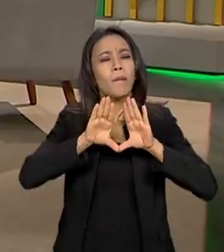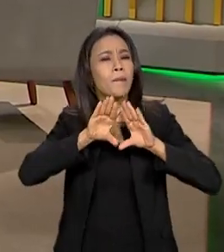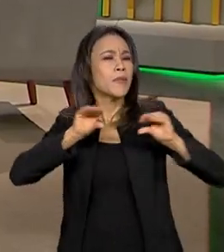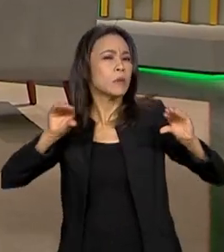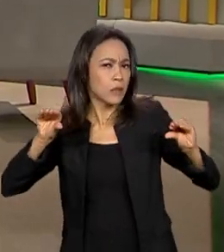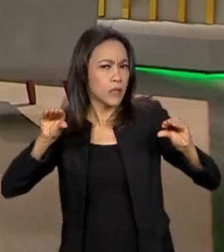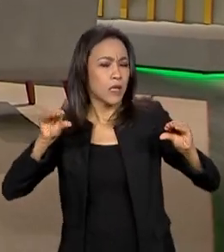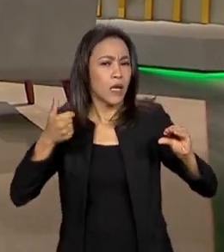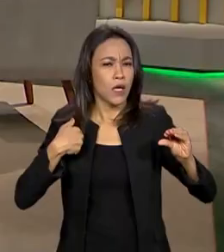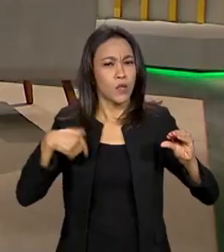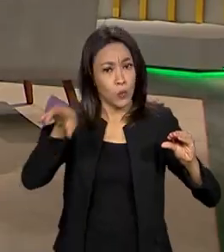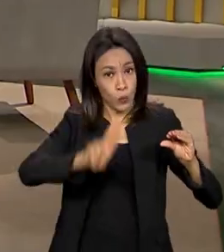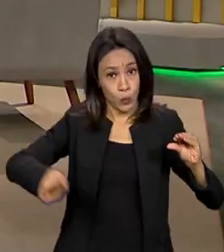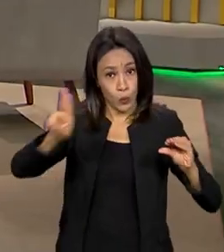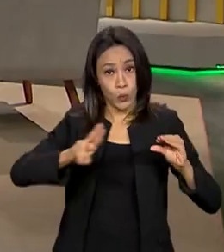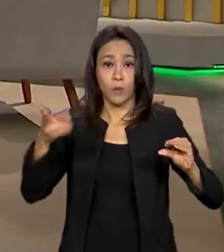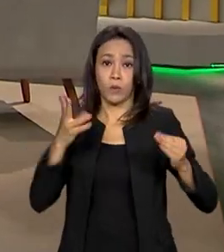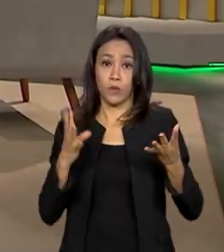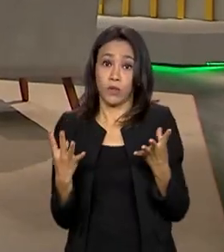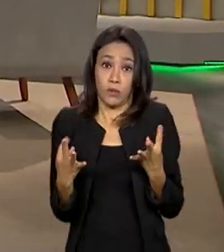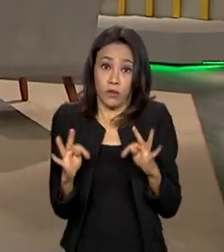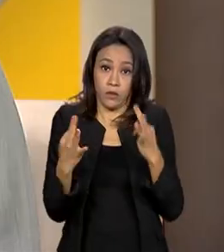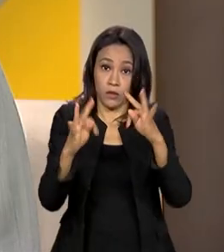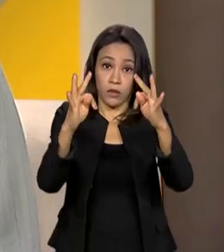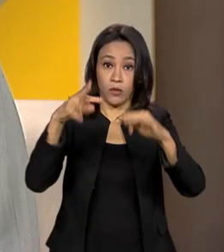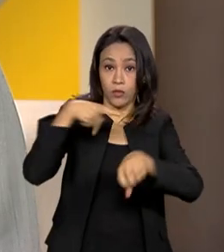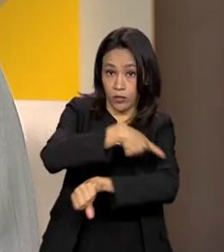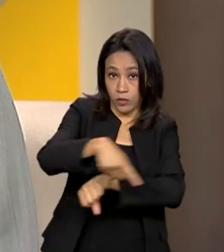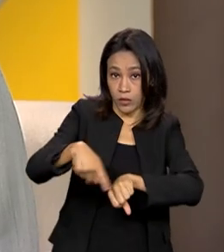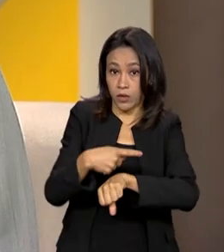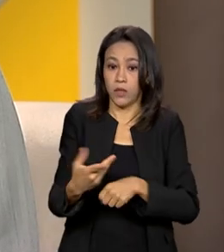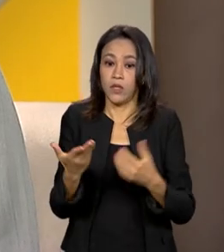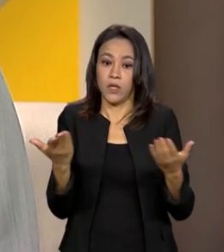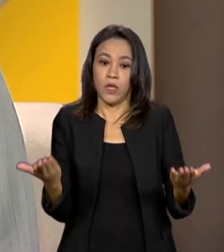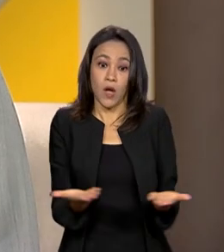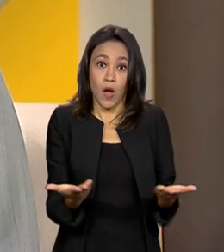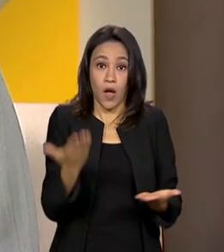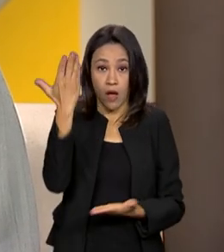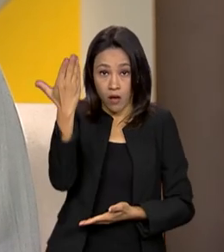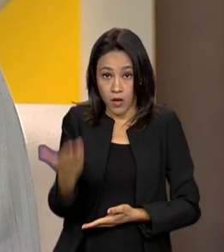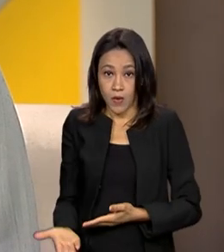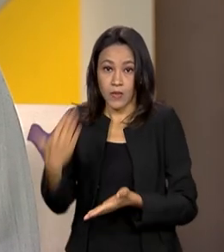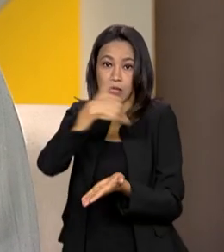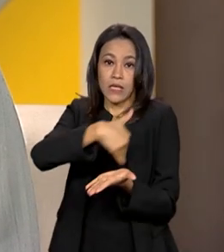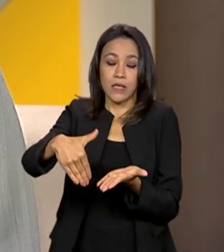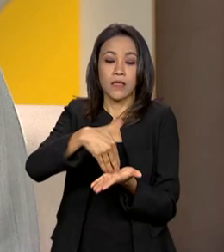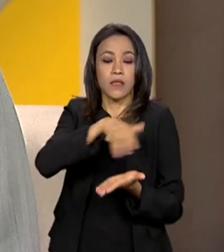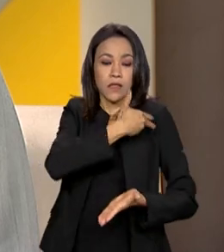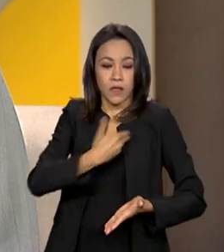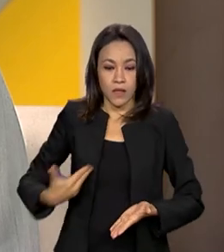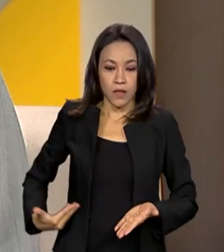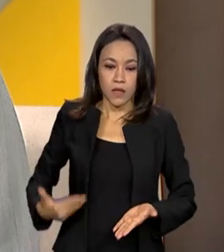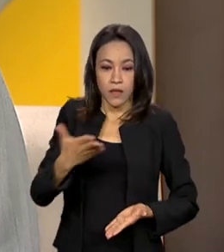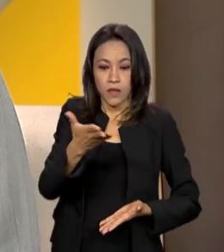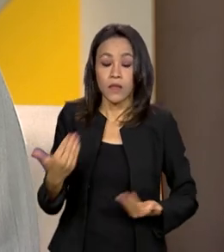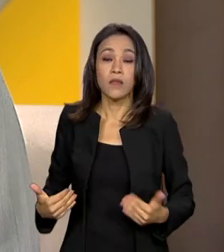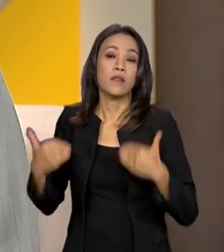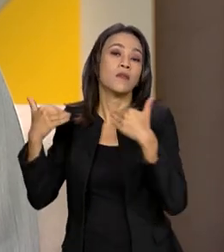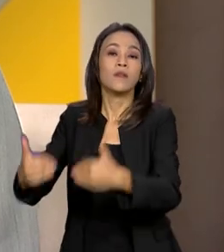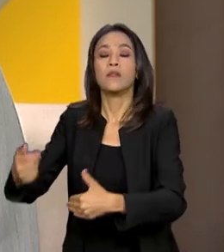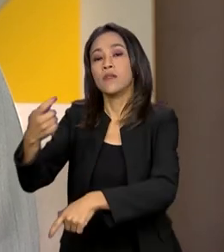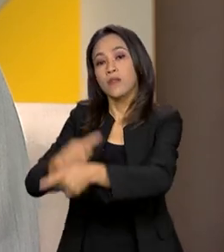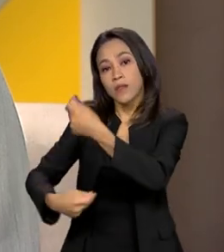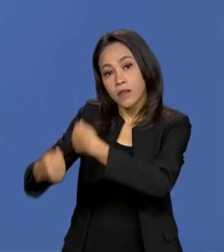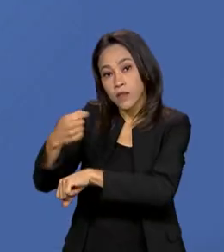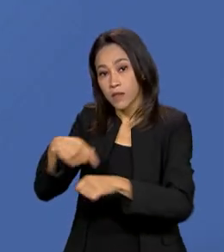E para falar sobre este assunto, conversamos com o secretário de governo digital do Ministério da Economia, Fernando